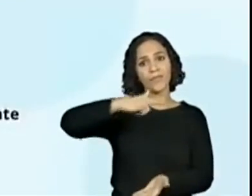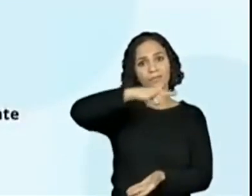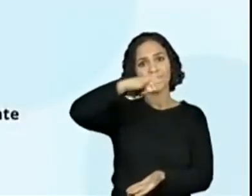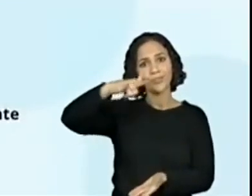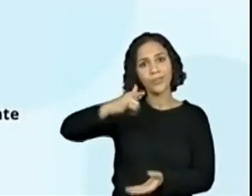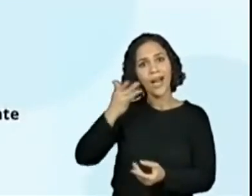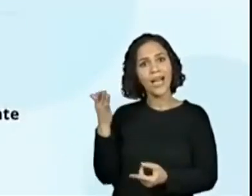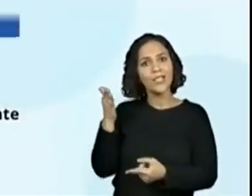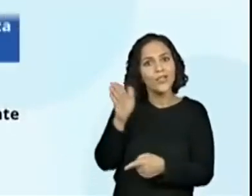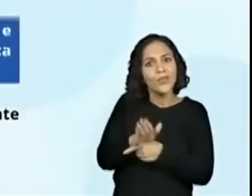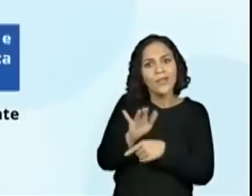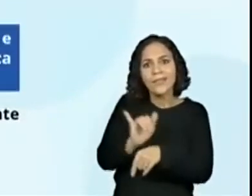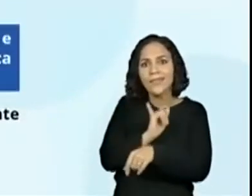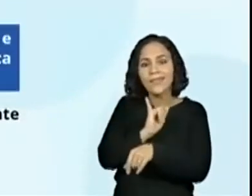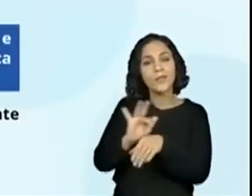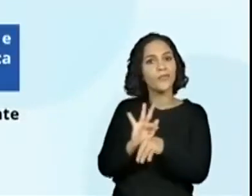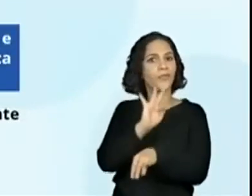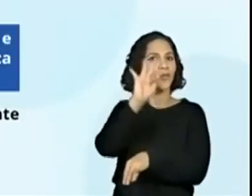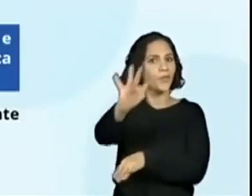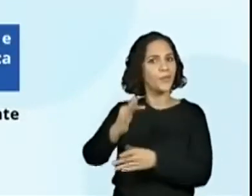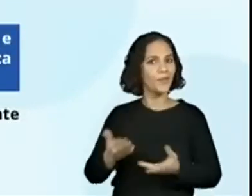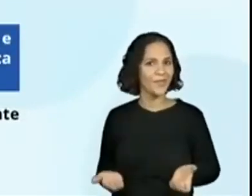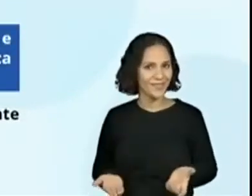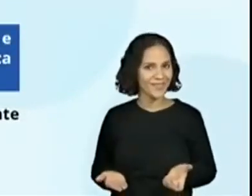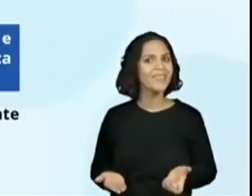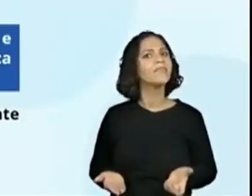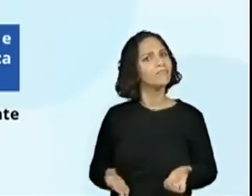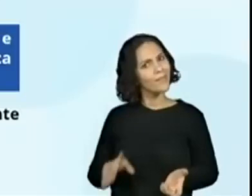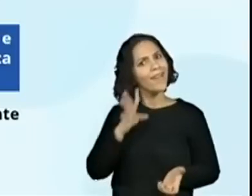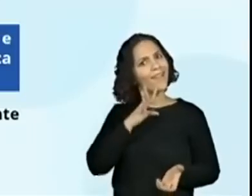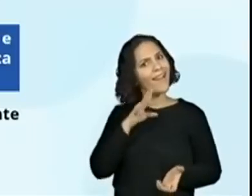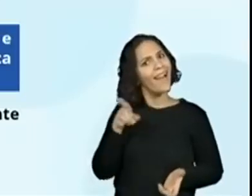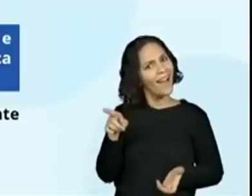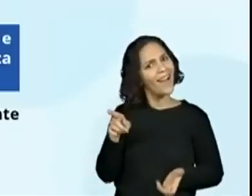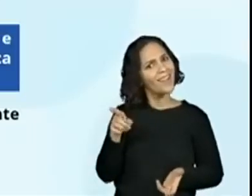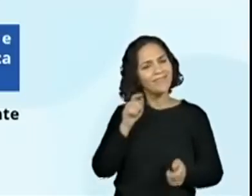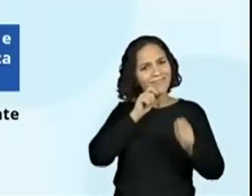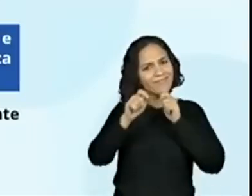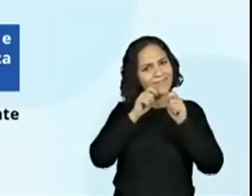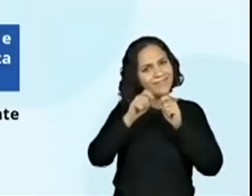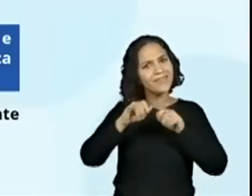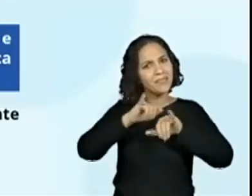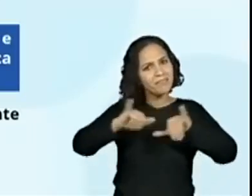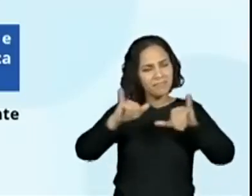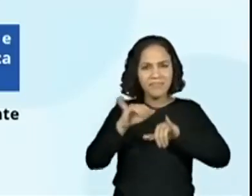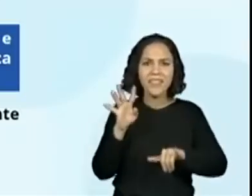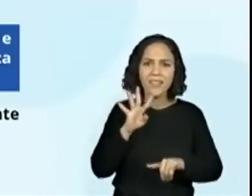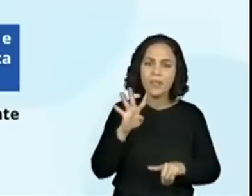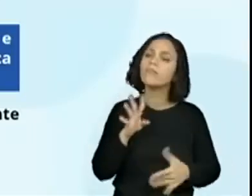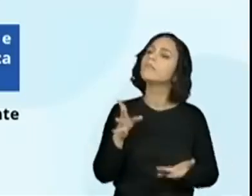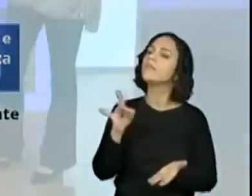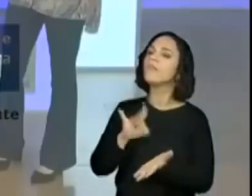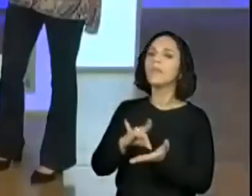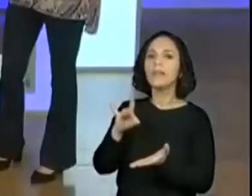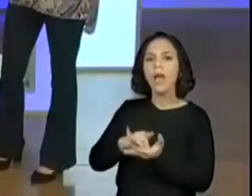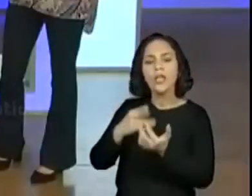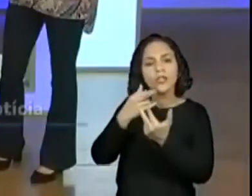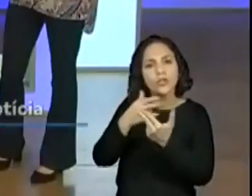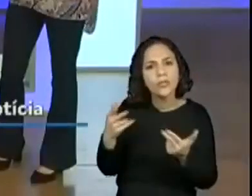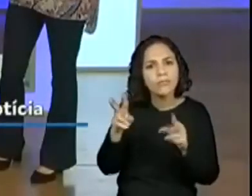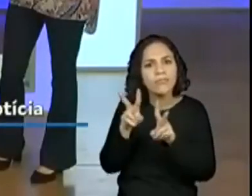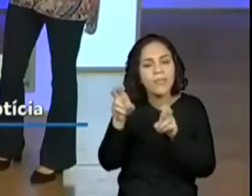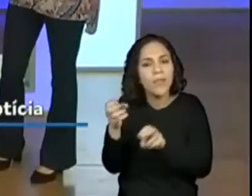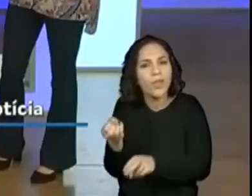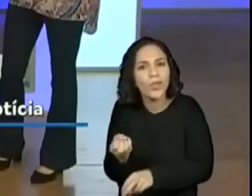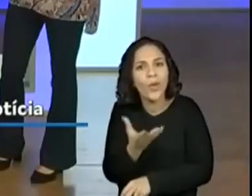pensando no futuro, né? Então, que reportagem boa essa, hein? Que legal. Verdade. Muita coisa para trabalhar ainda